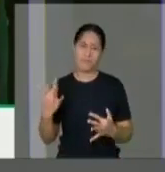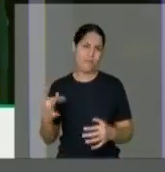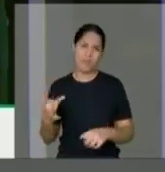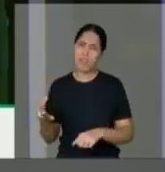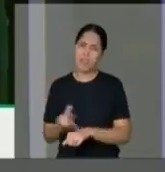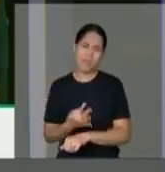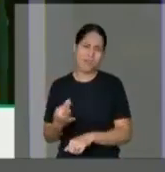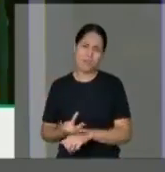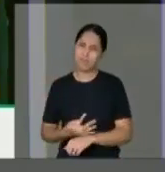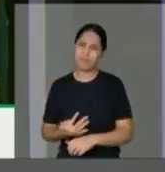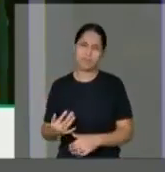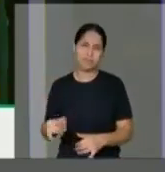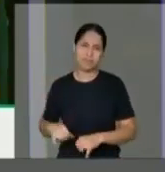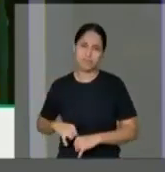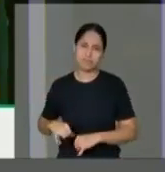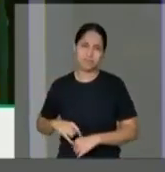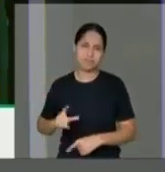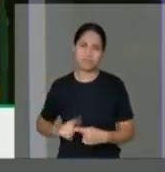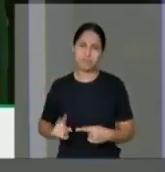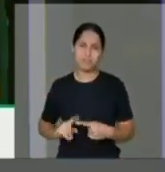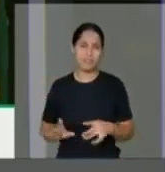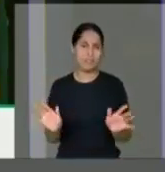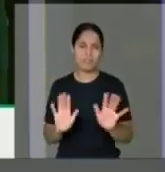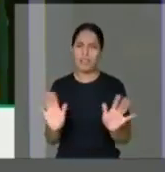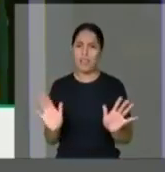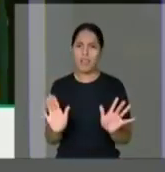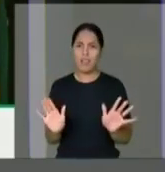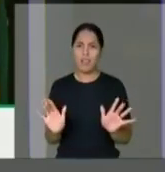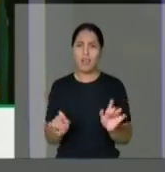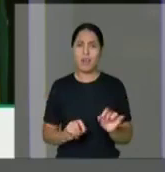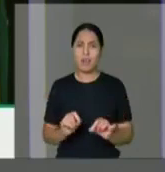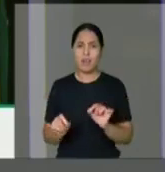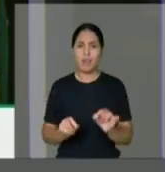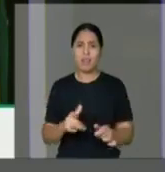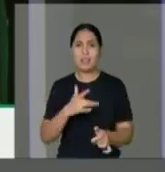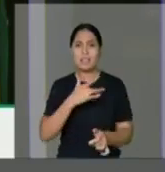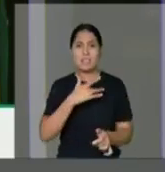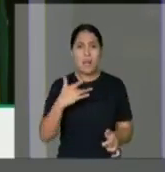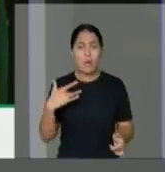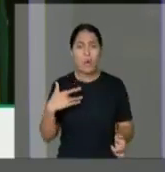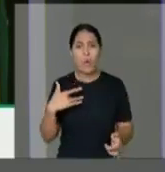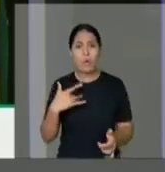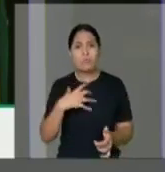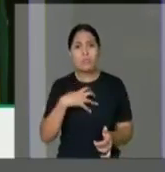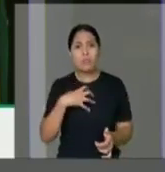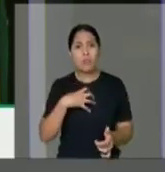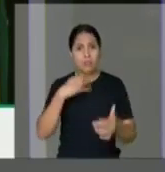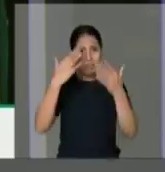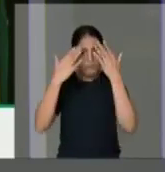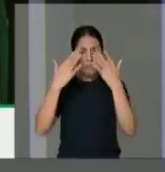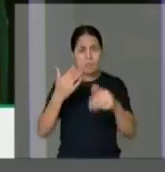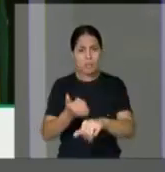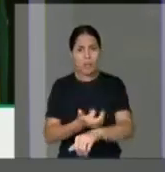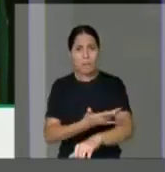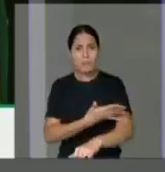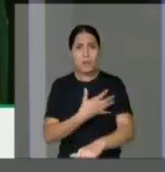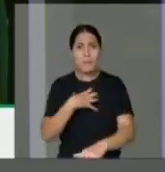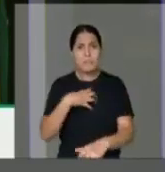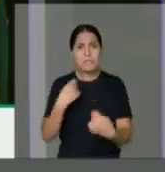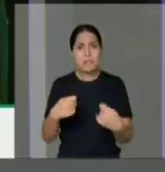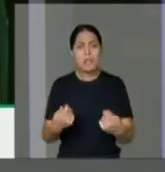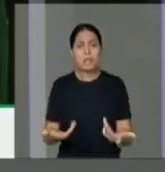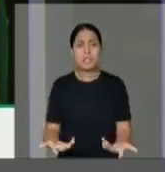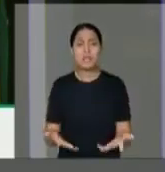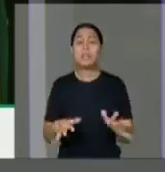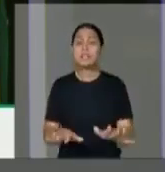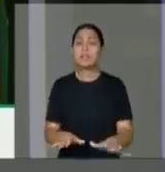na questão da saúde física, como na questão da saúde emocional. Então, este poder legislativo, eu tenho